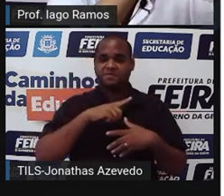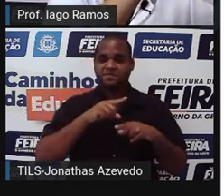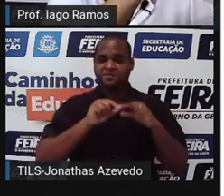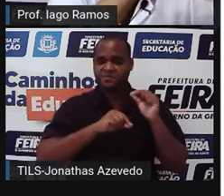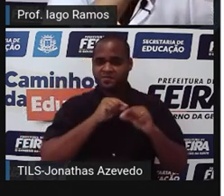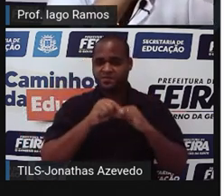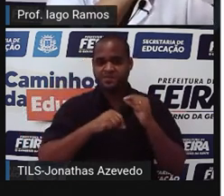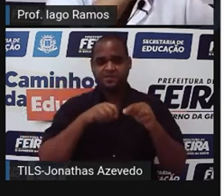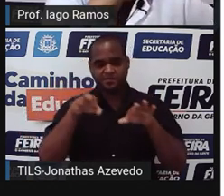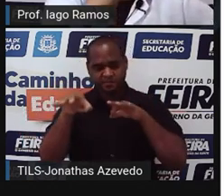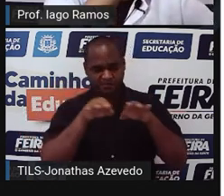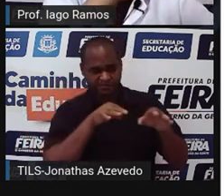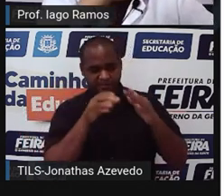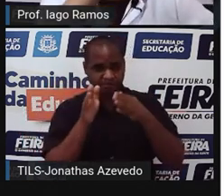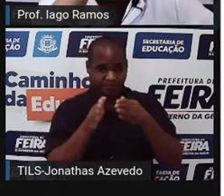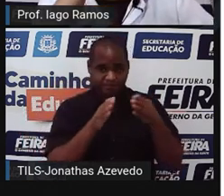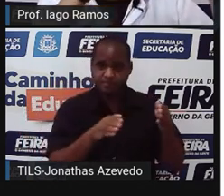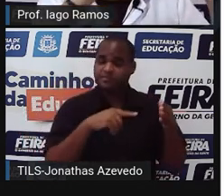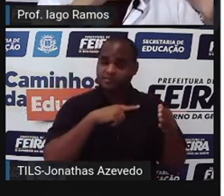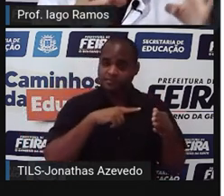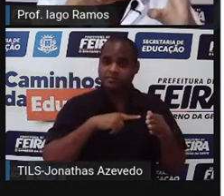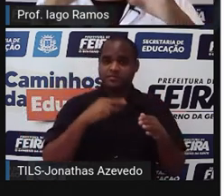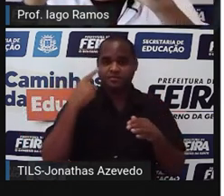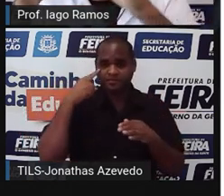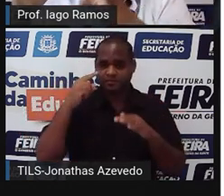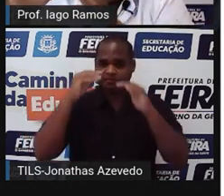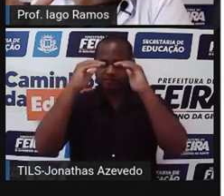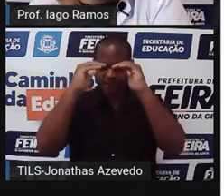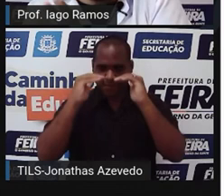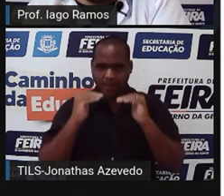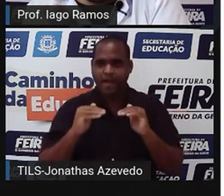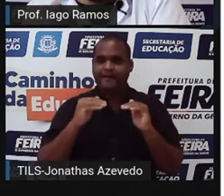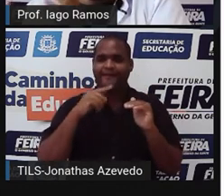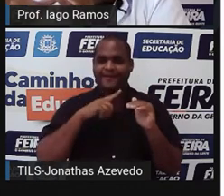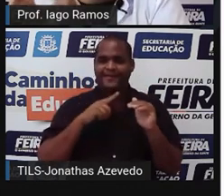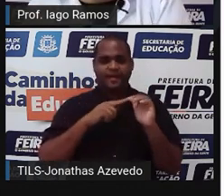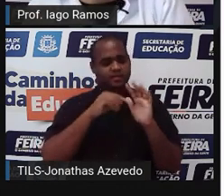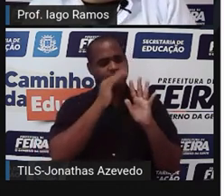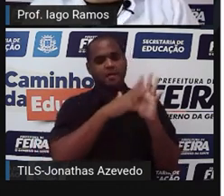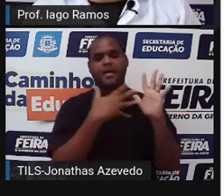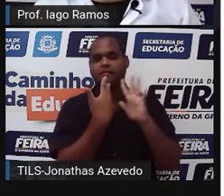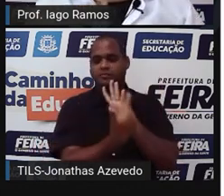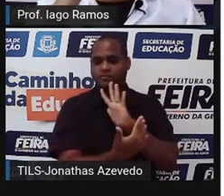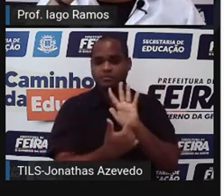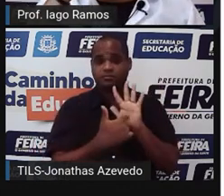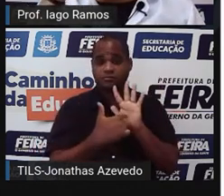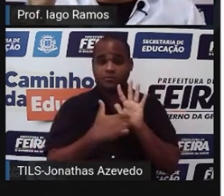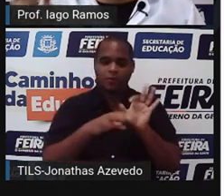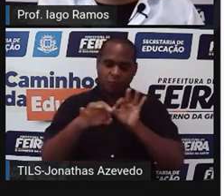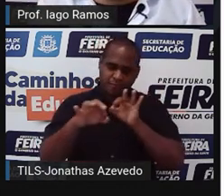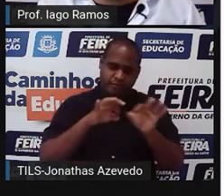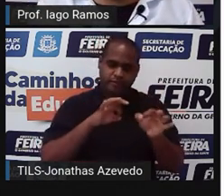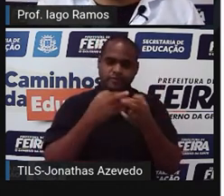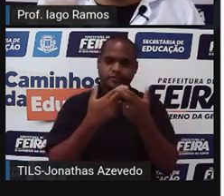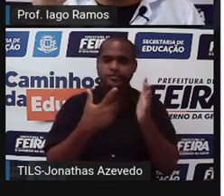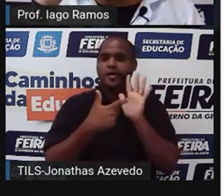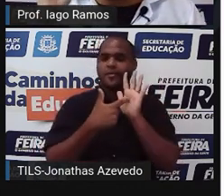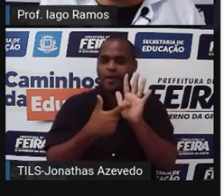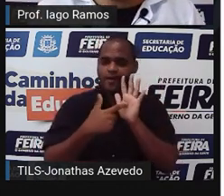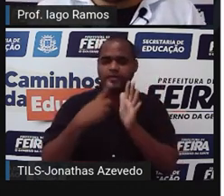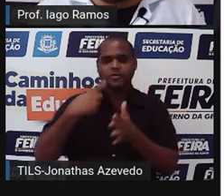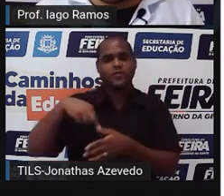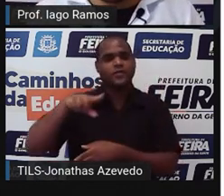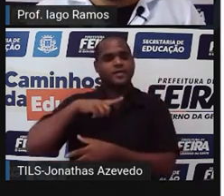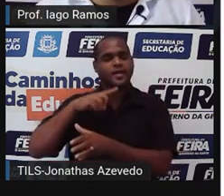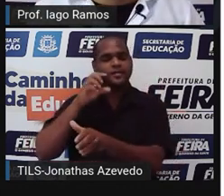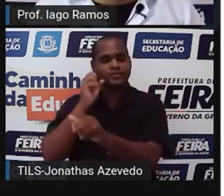A gente foi organizando, ó, uma lista, uma tabela. Essa tabela é uma organização que mostra pra nós a quantidade